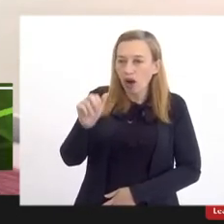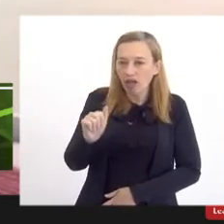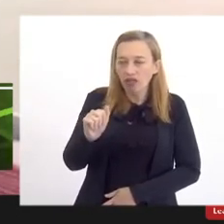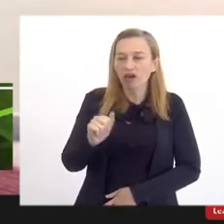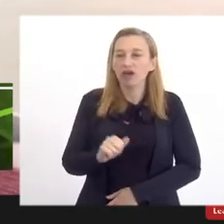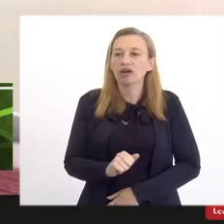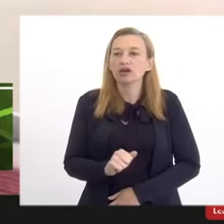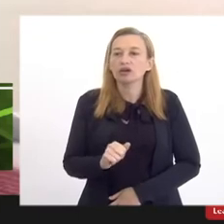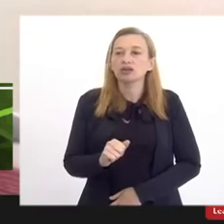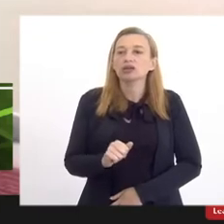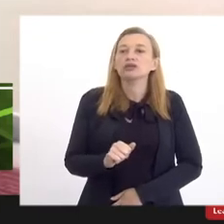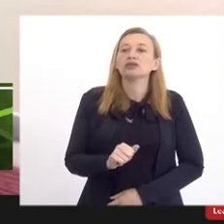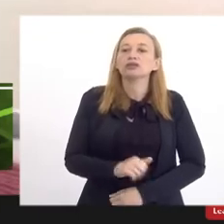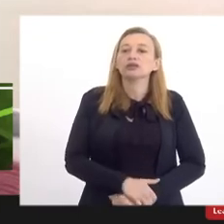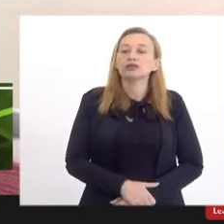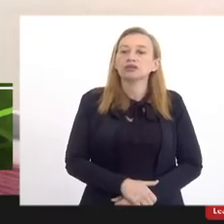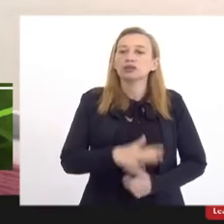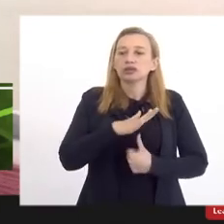UESO.